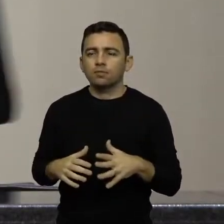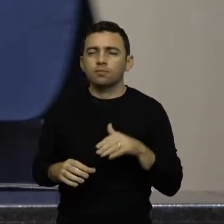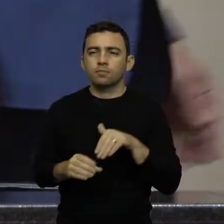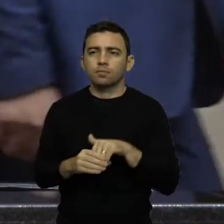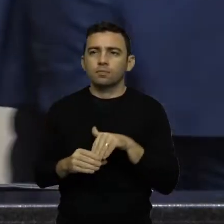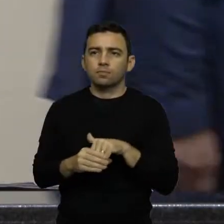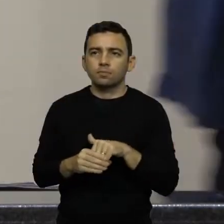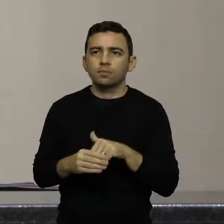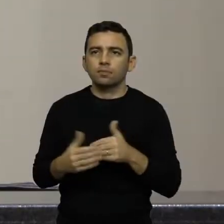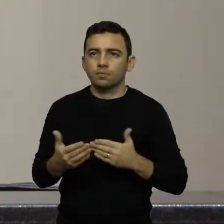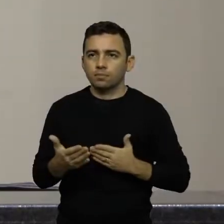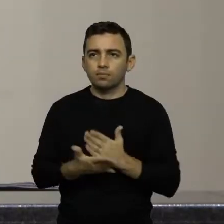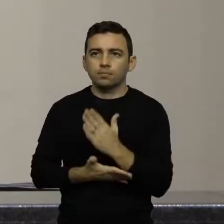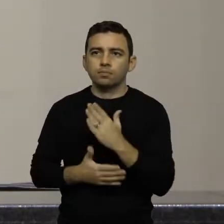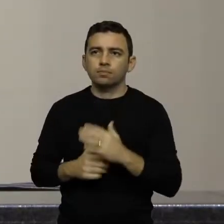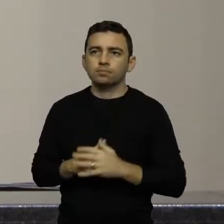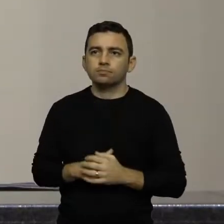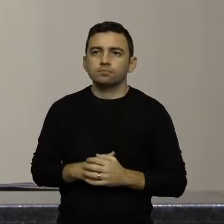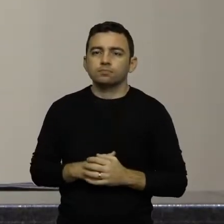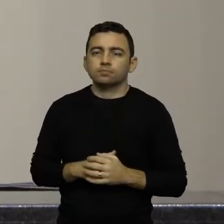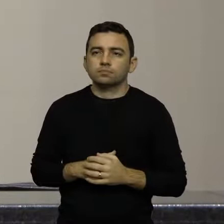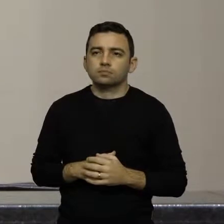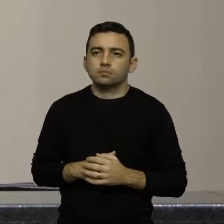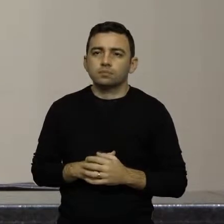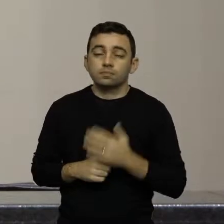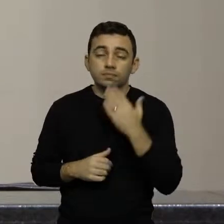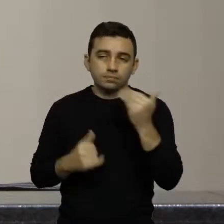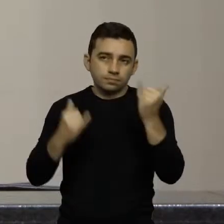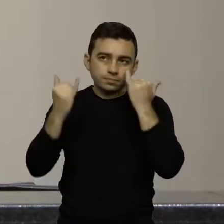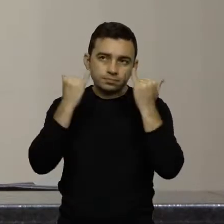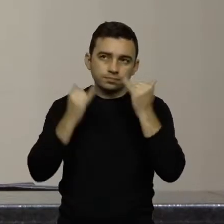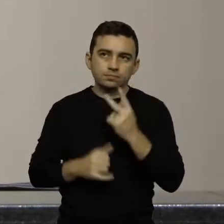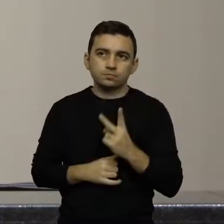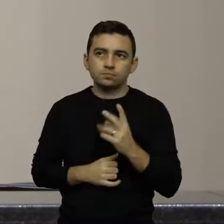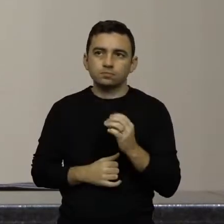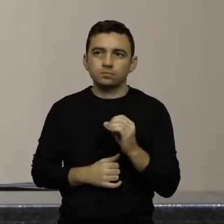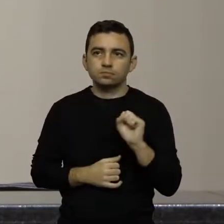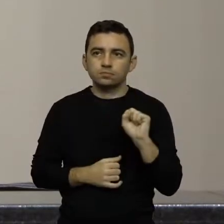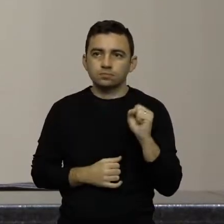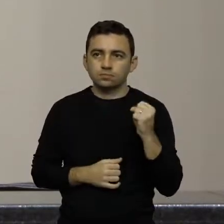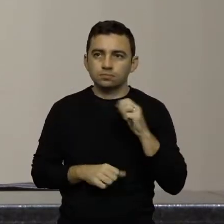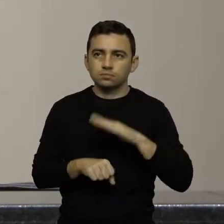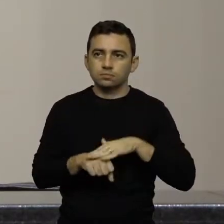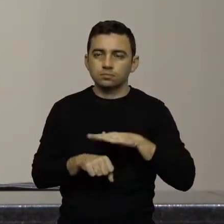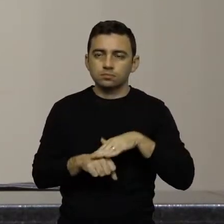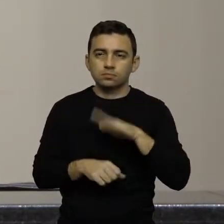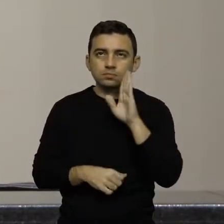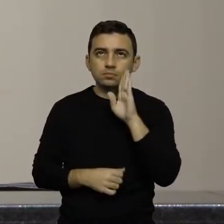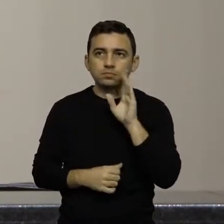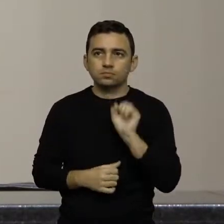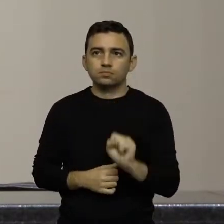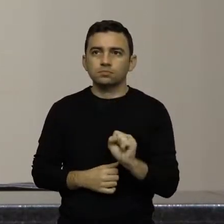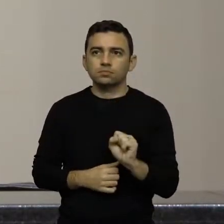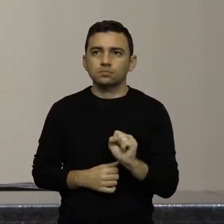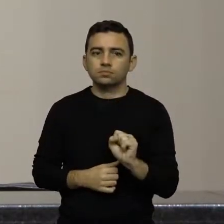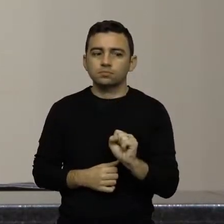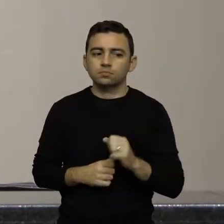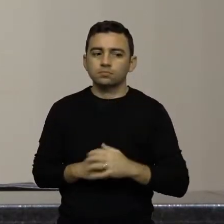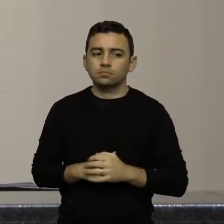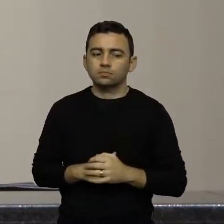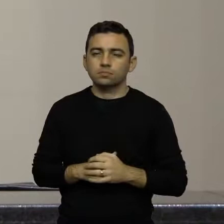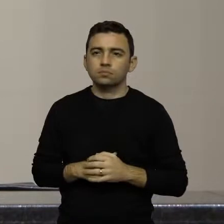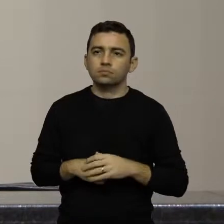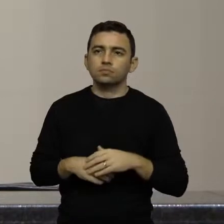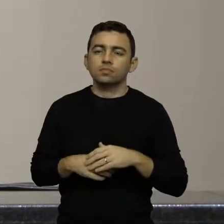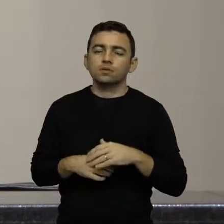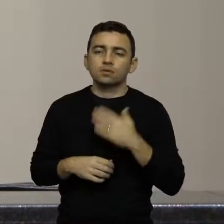está aprovado. Pedido de informação 208. Autor, deputado Bruno Souza, solicita ao secretário